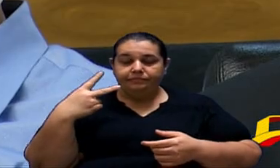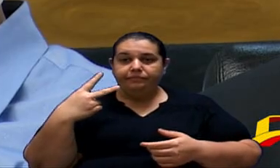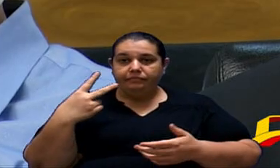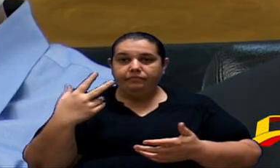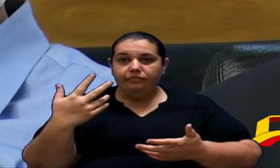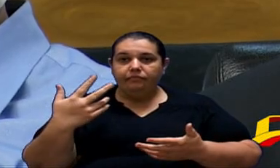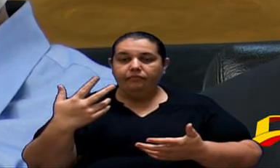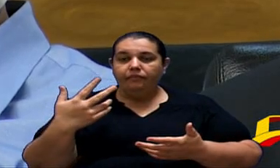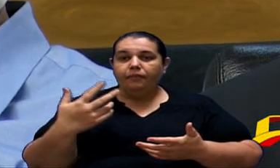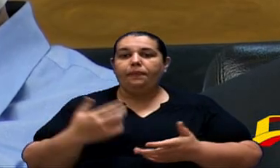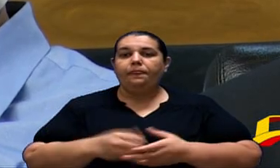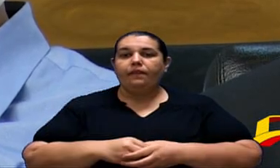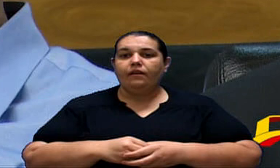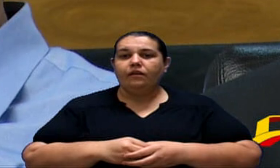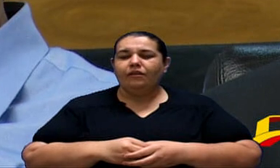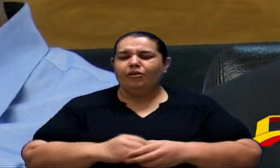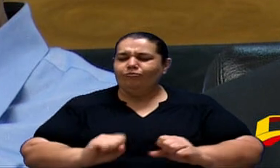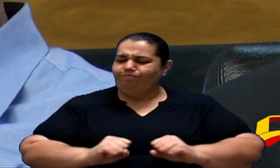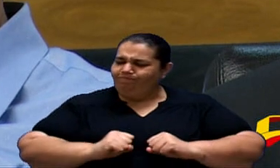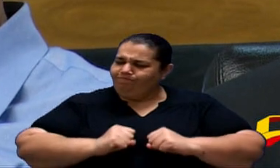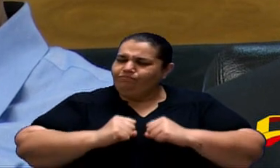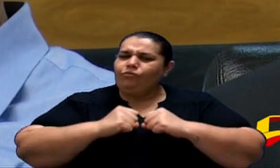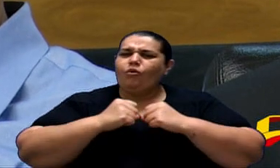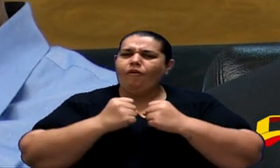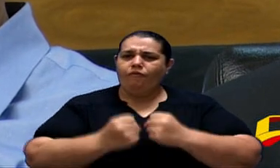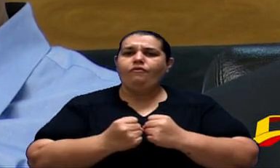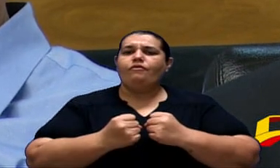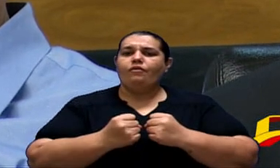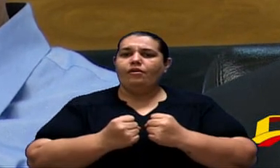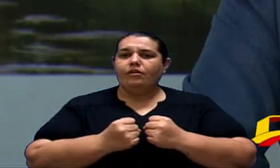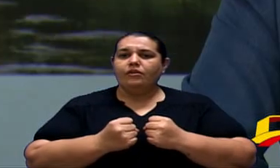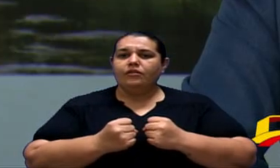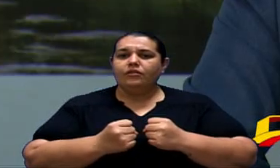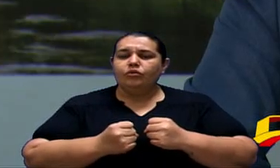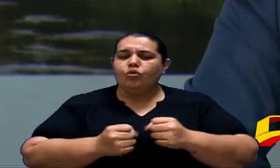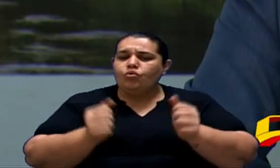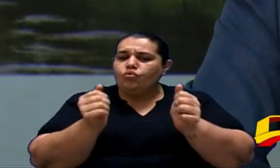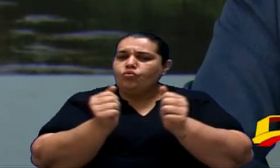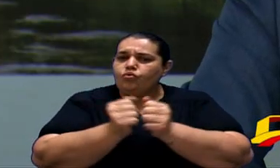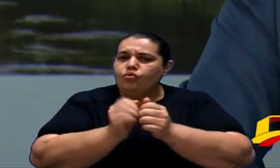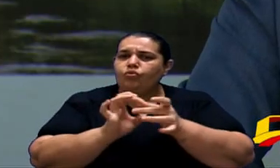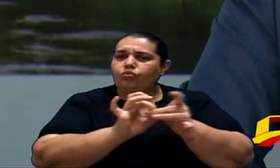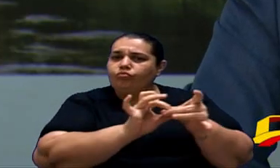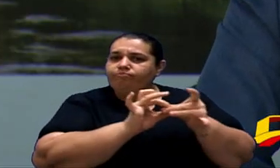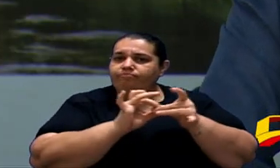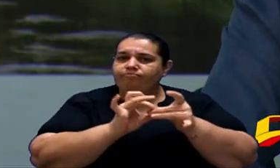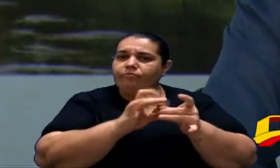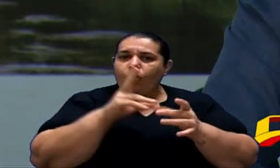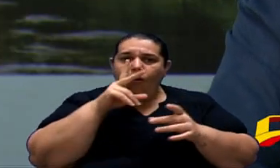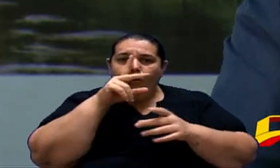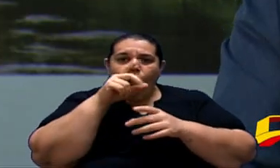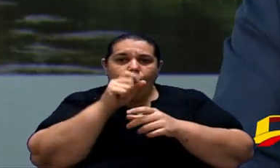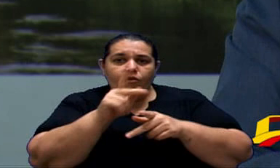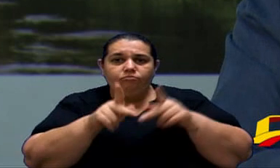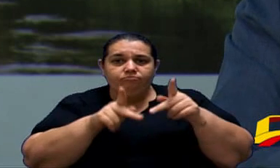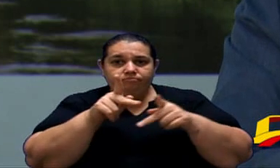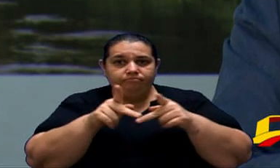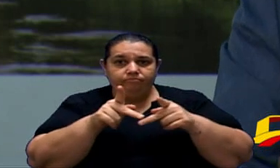Com Esforço Junto Com A força De vocês